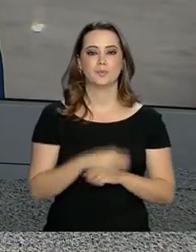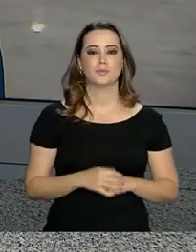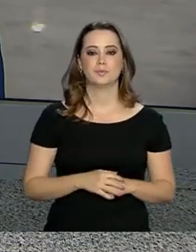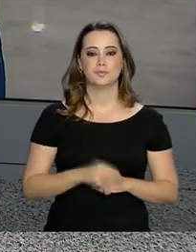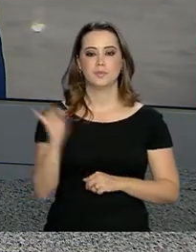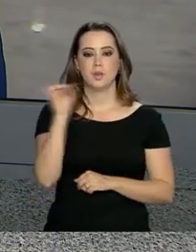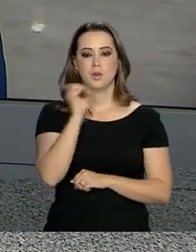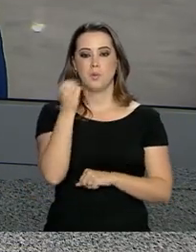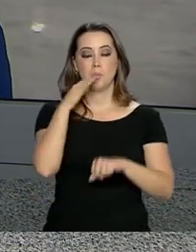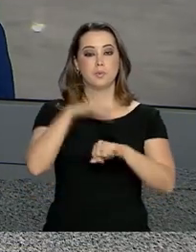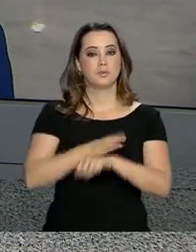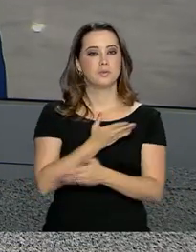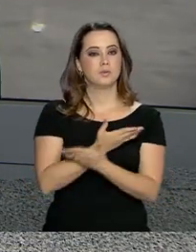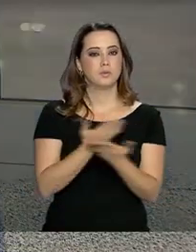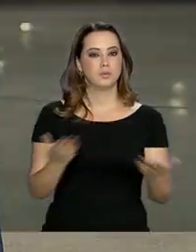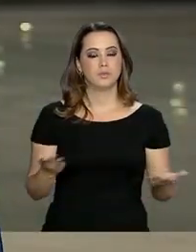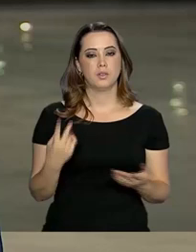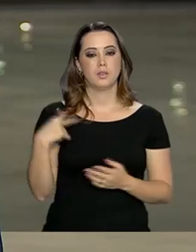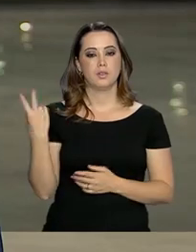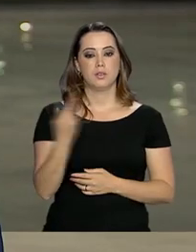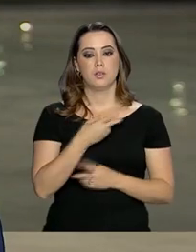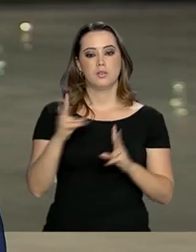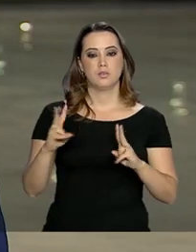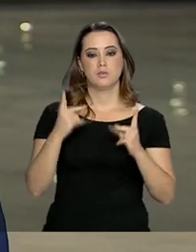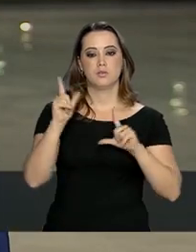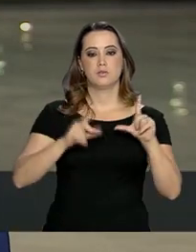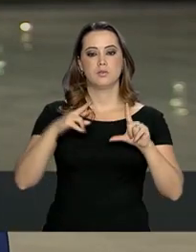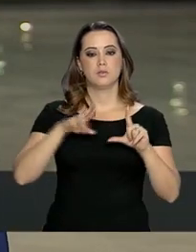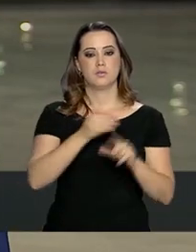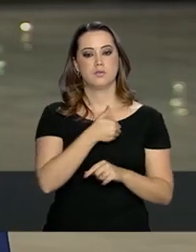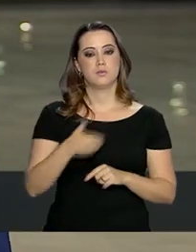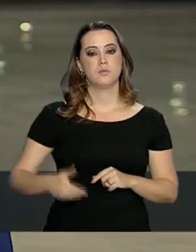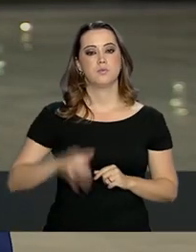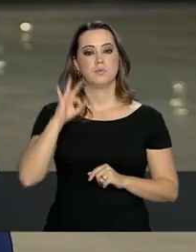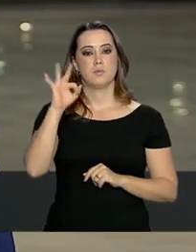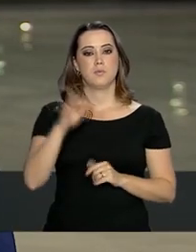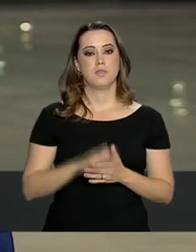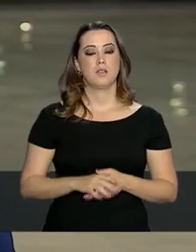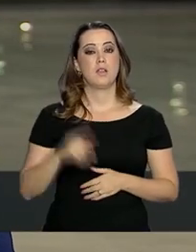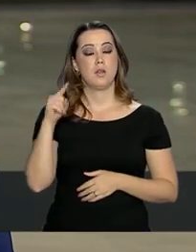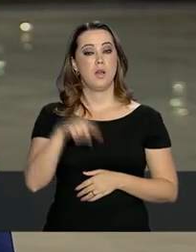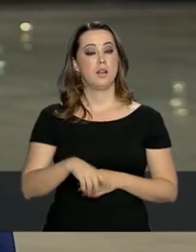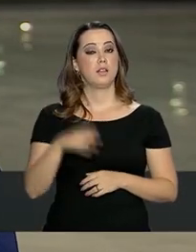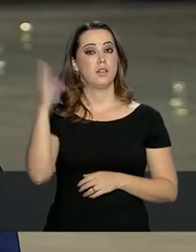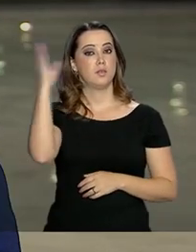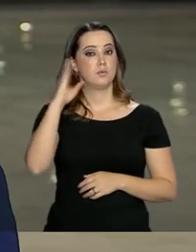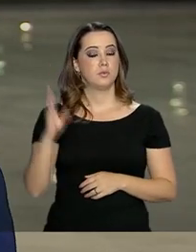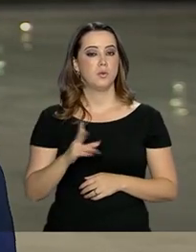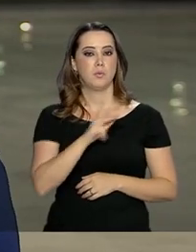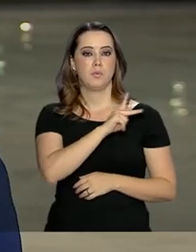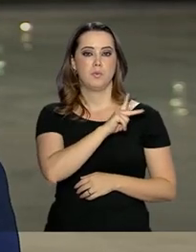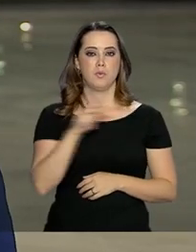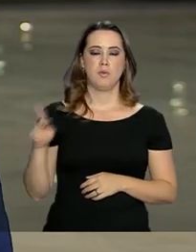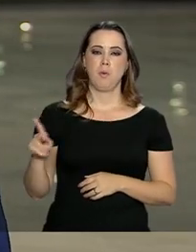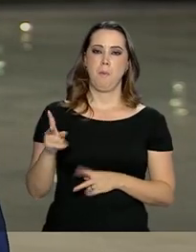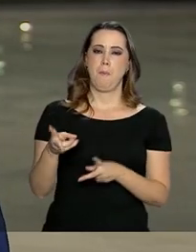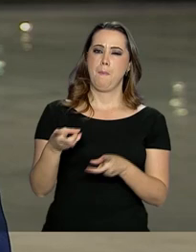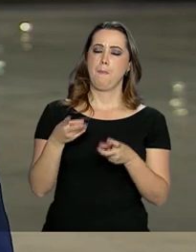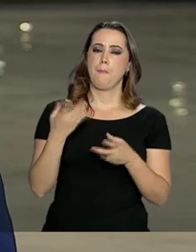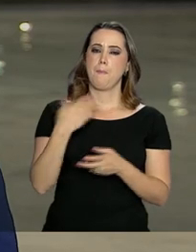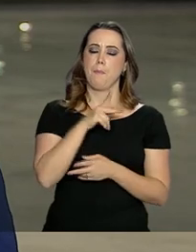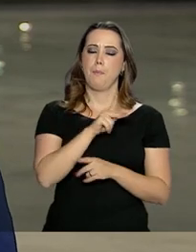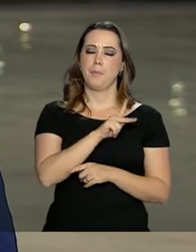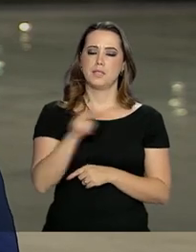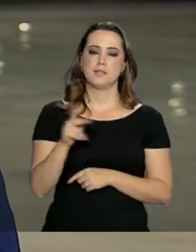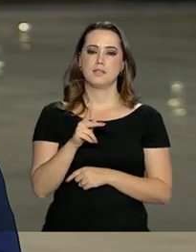Boa noite, Alessandra. Boa noite a todos que acompanham a NBR, a TV do Governo Federal. Aqui no Brasil, o presidente em exercício, Hamilton